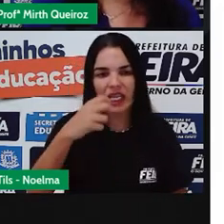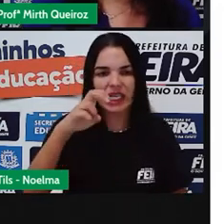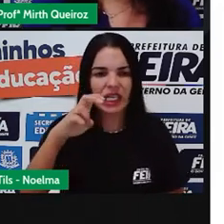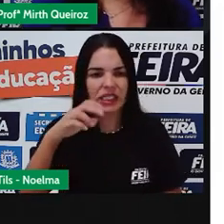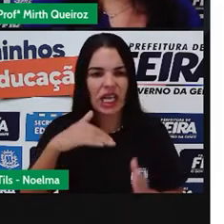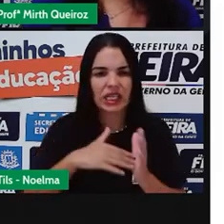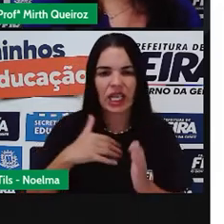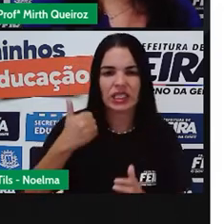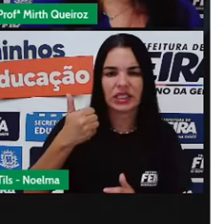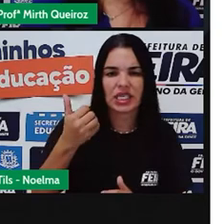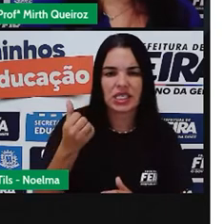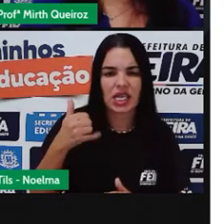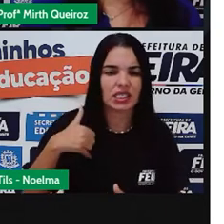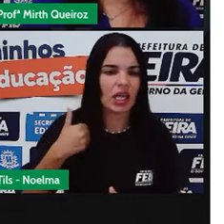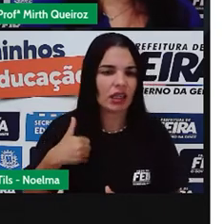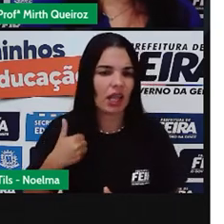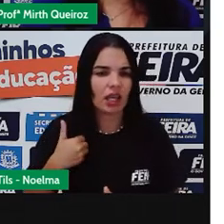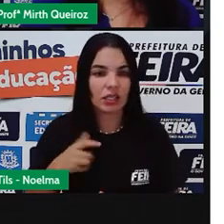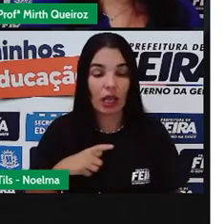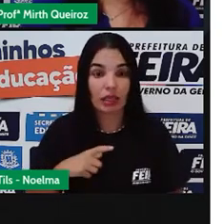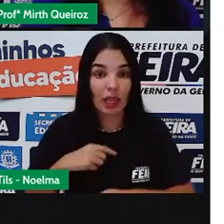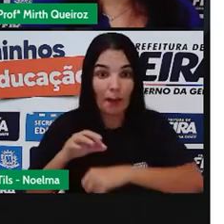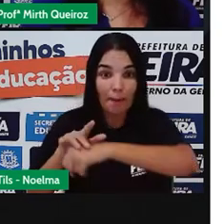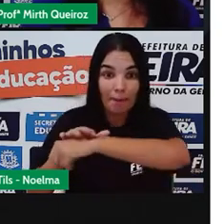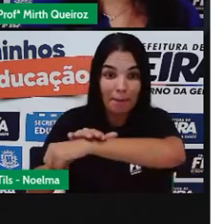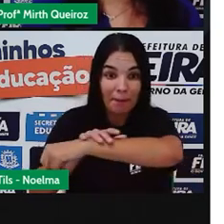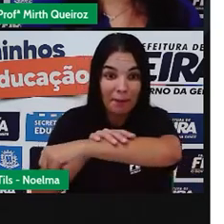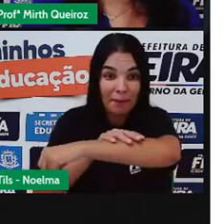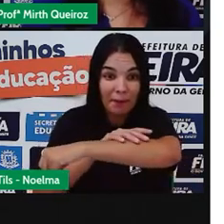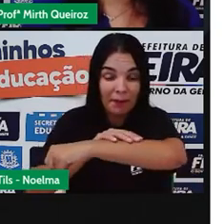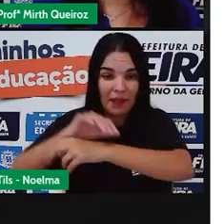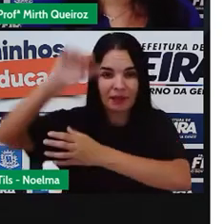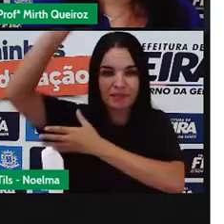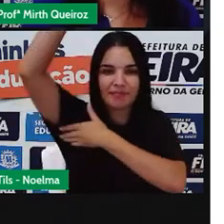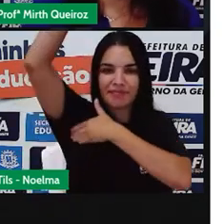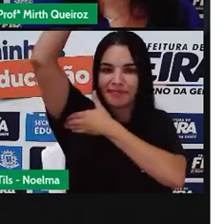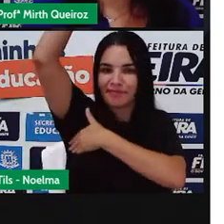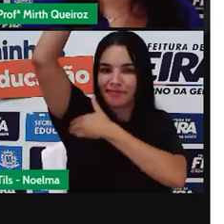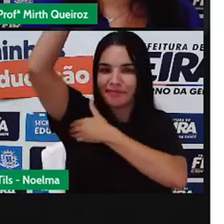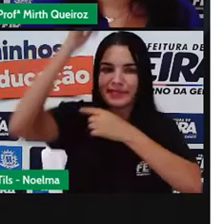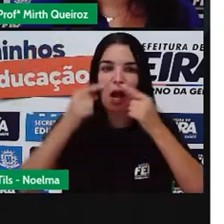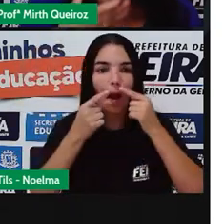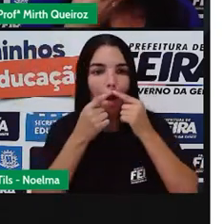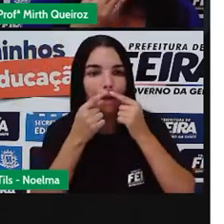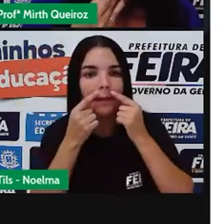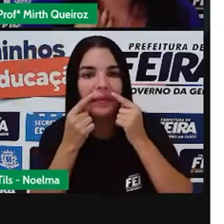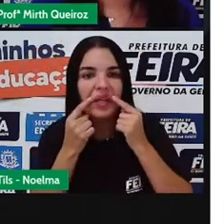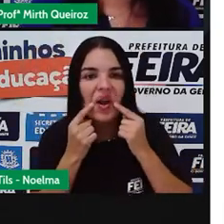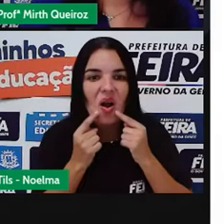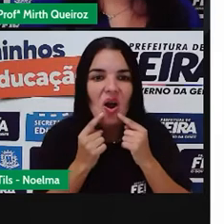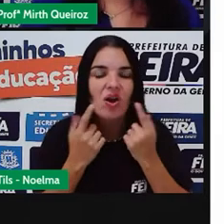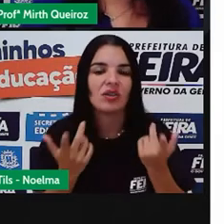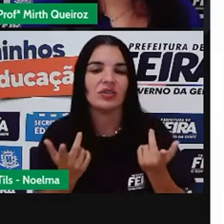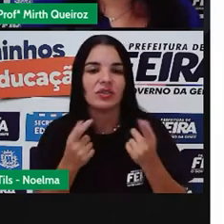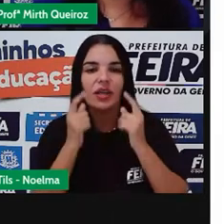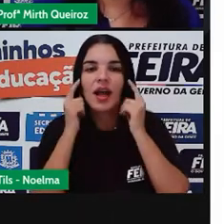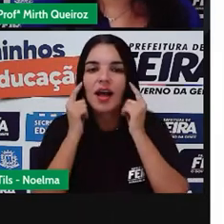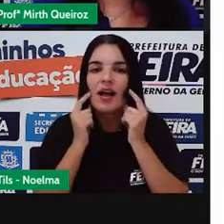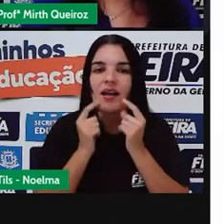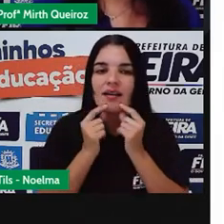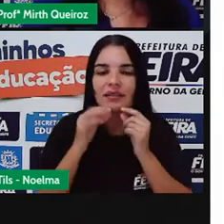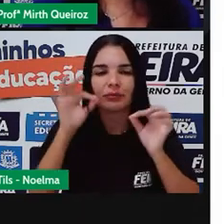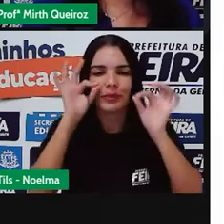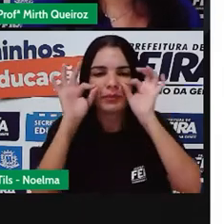idade, há o aparecimento aí dos pelos axilares, aparecimento do bigode, né? Pelo na face, a